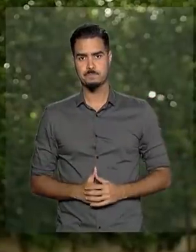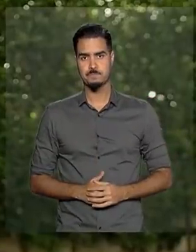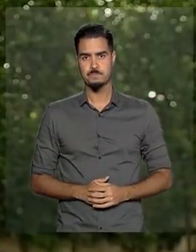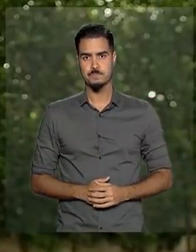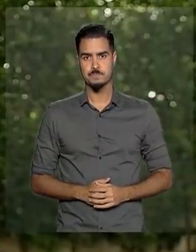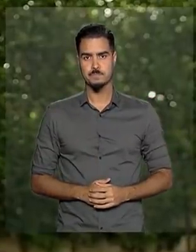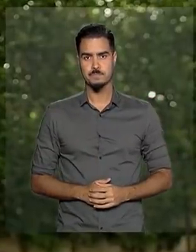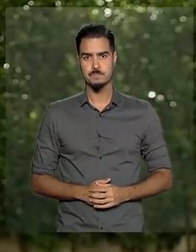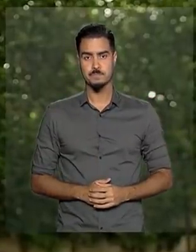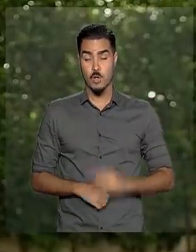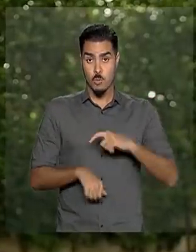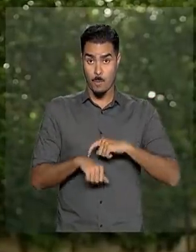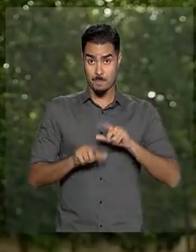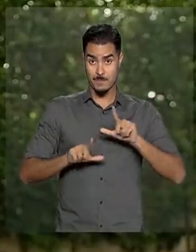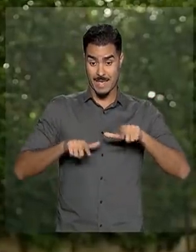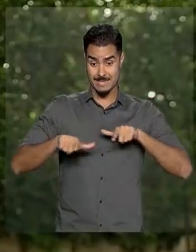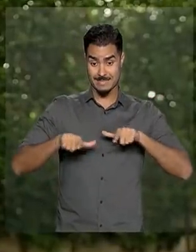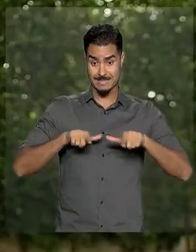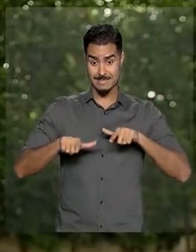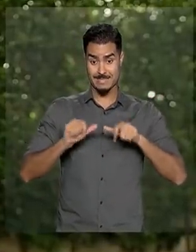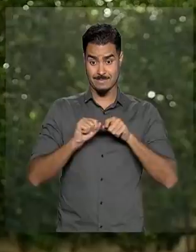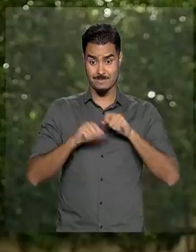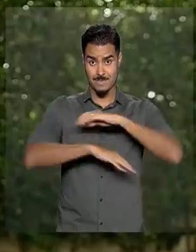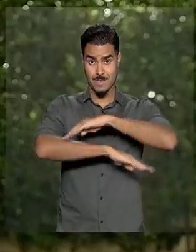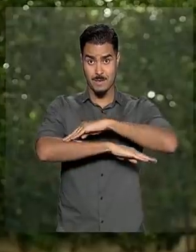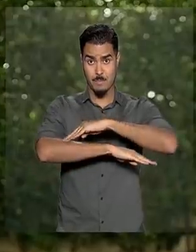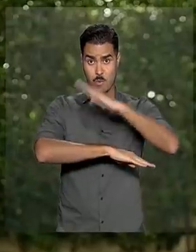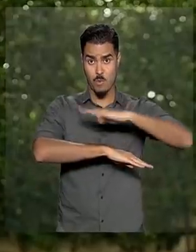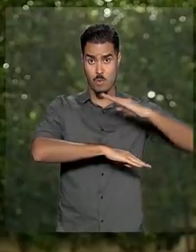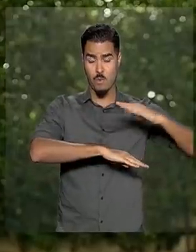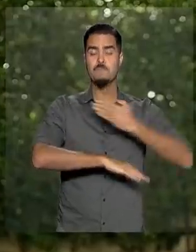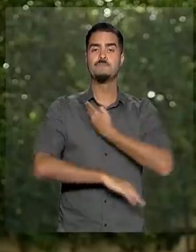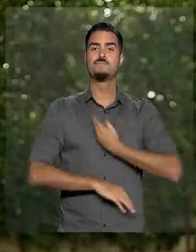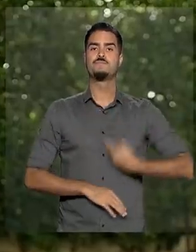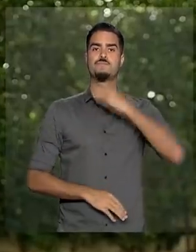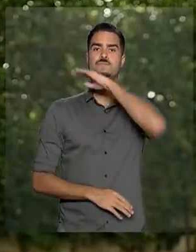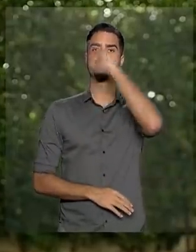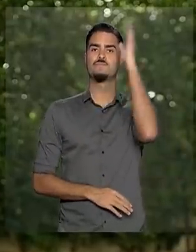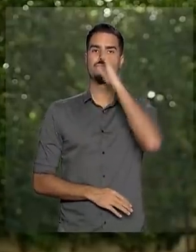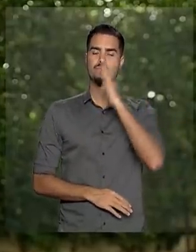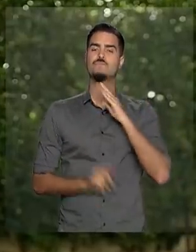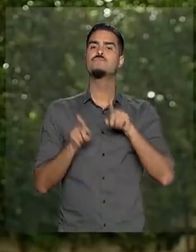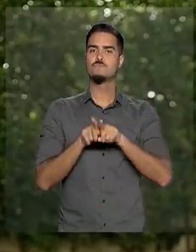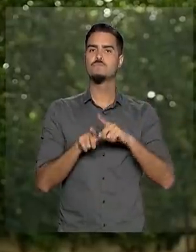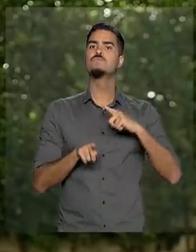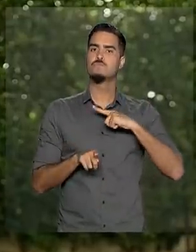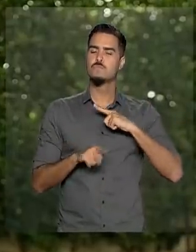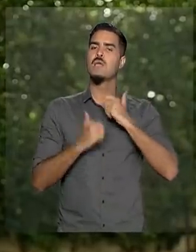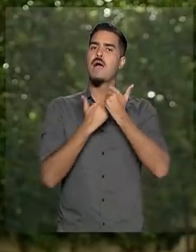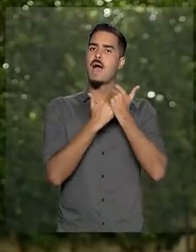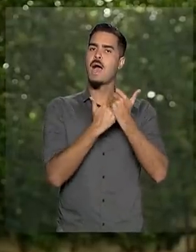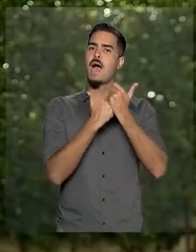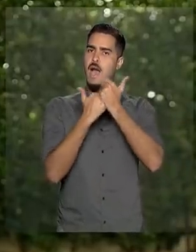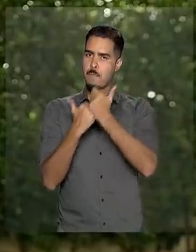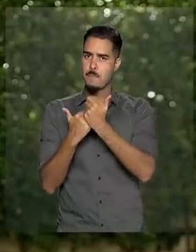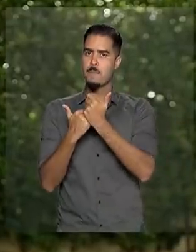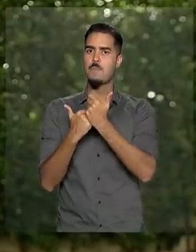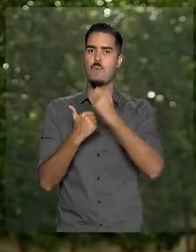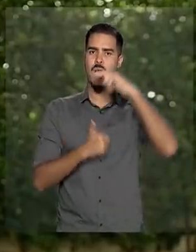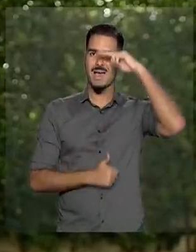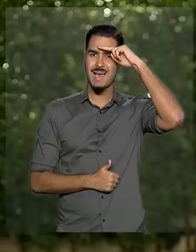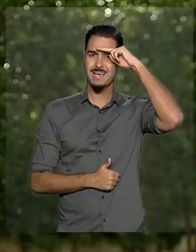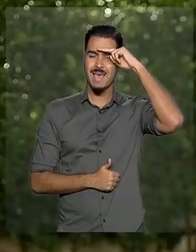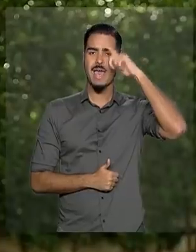o trabalho que foi feito em Brumadinho, o governo brasileiro pôde contar também com o apoio do